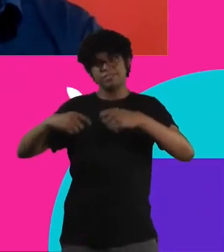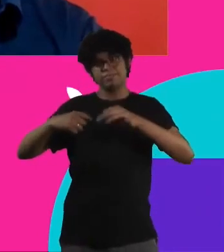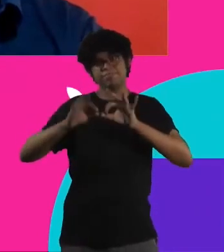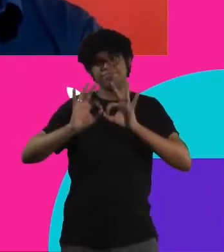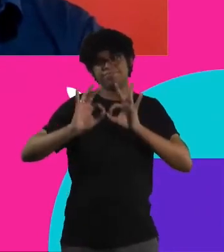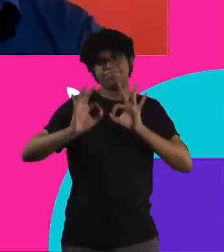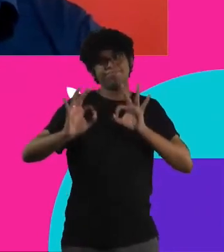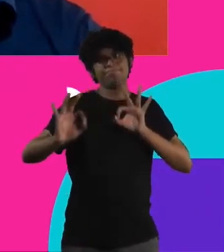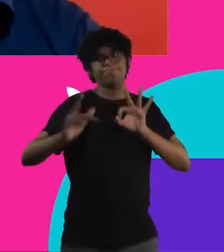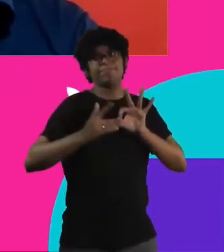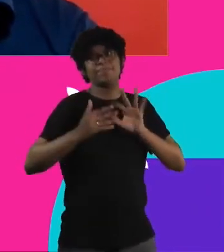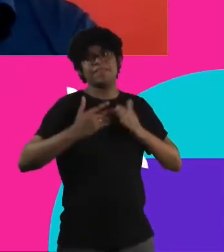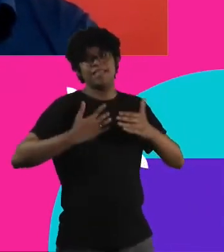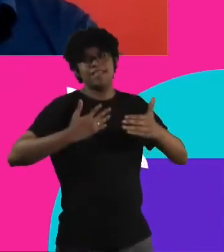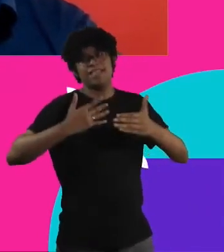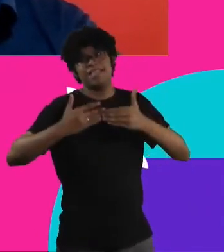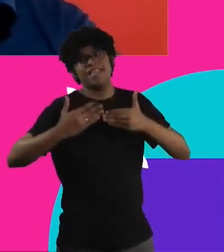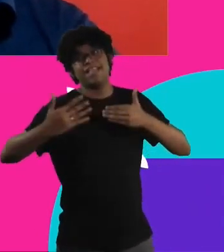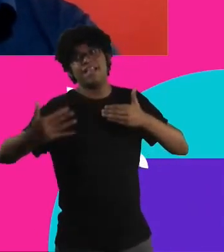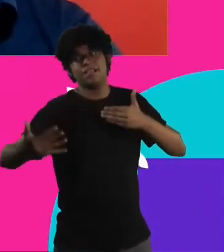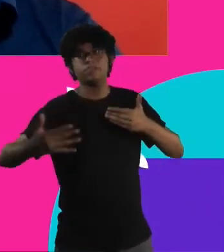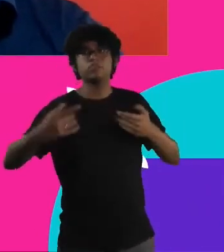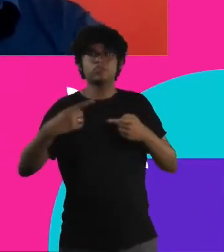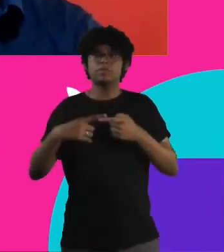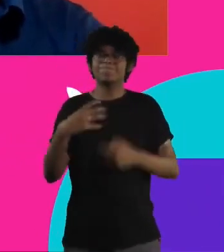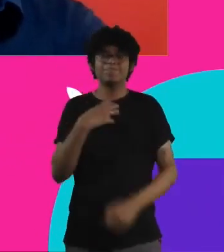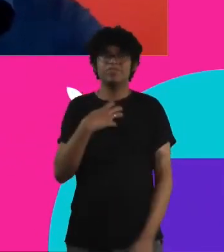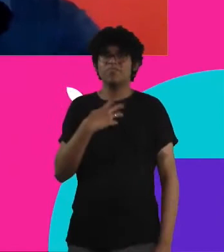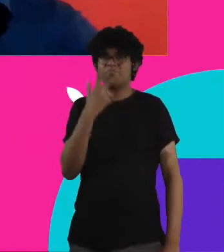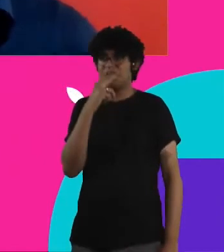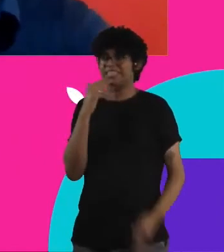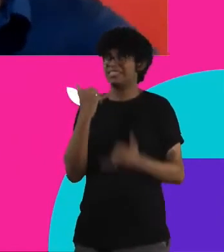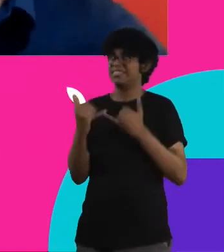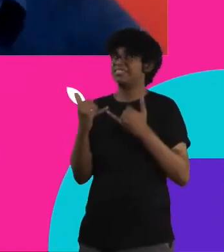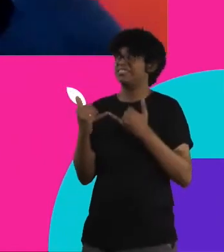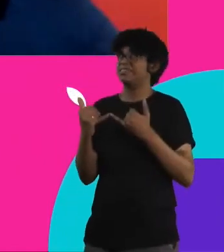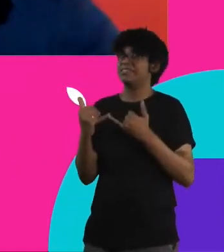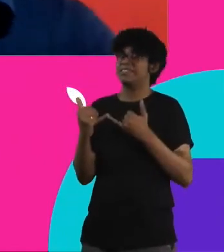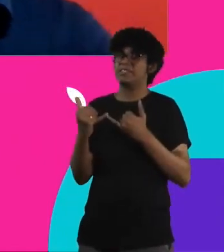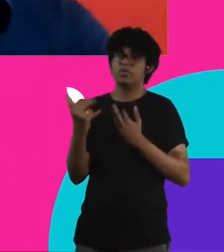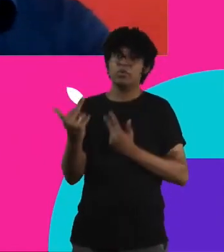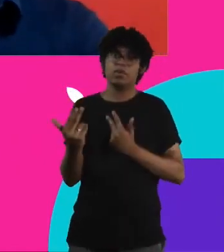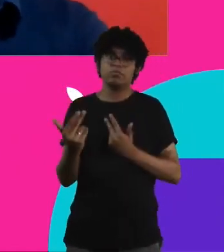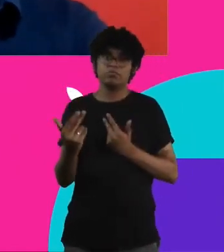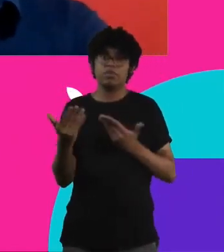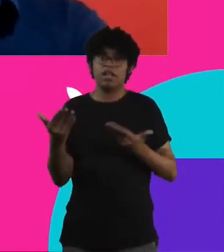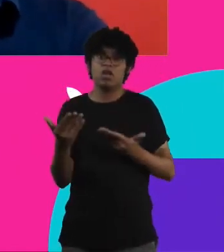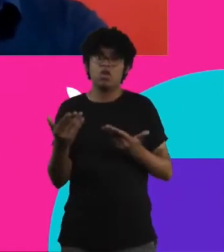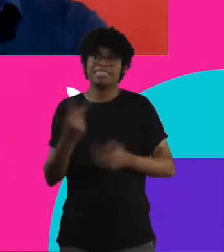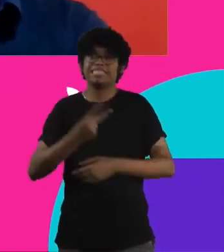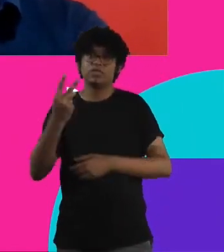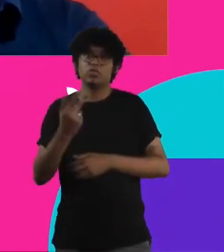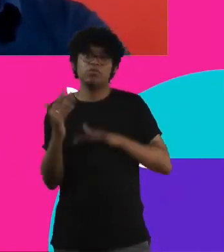Como você falou, a gente sente a mesma coisa, a gente sente que depois dessa segunda onda do Covid, graças a Deus as pessoas estão sendo